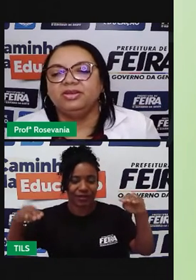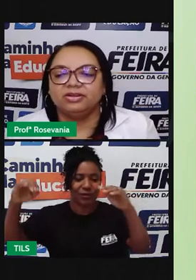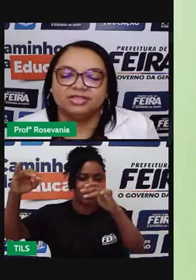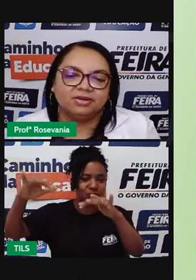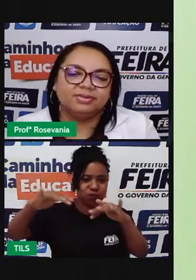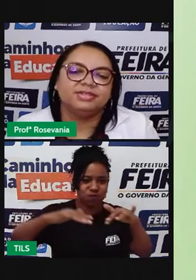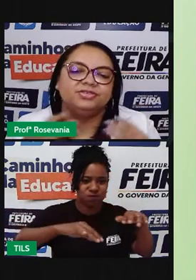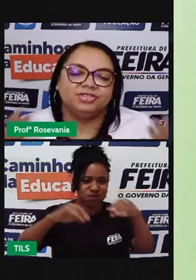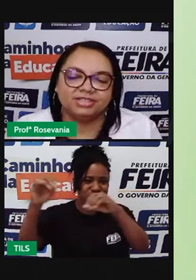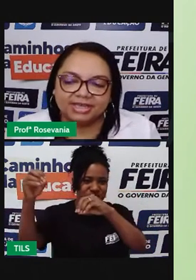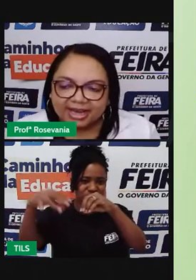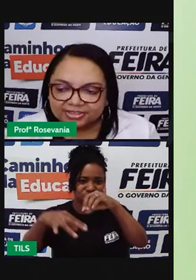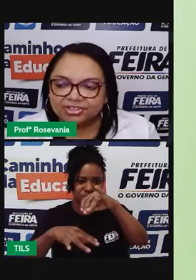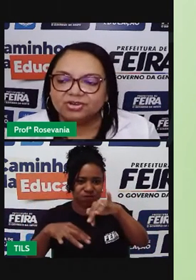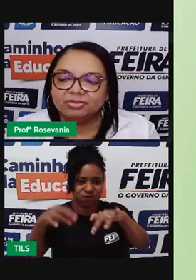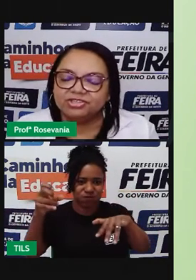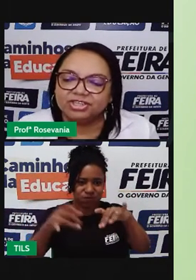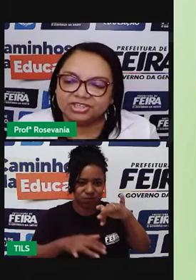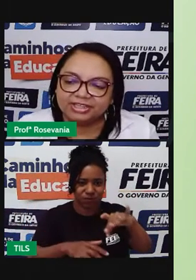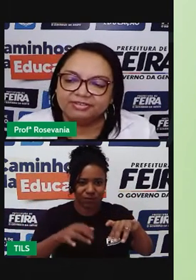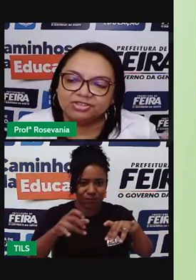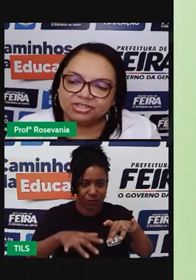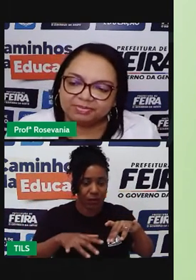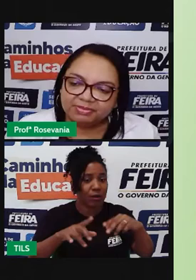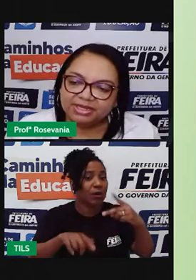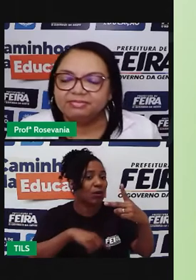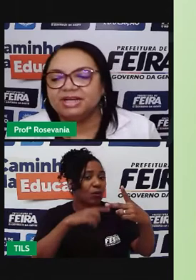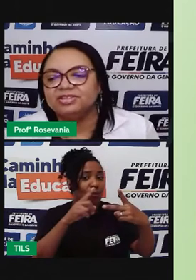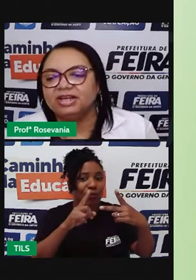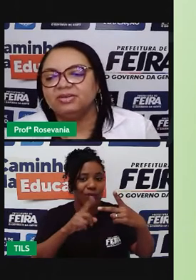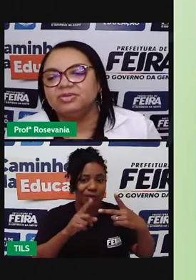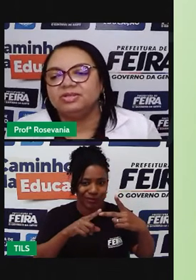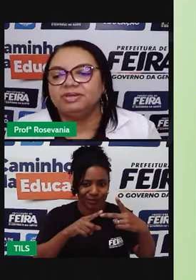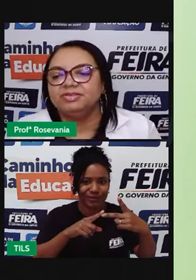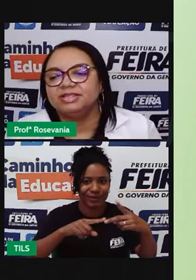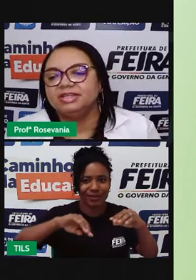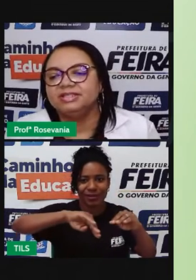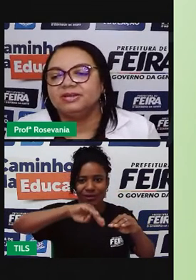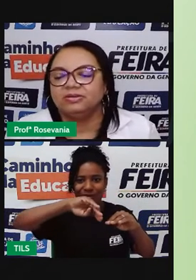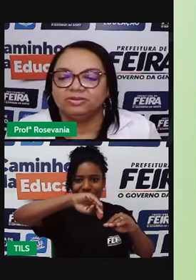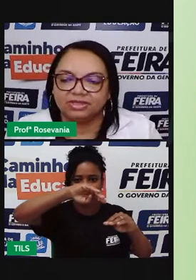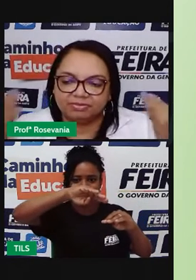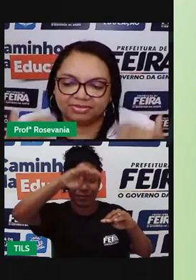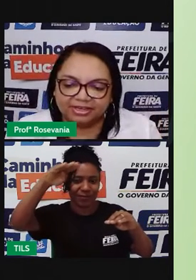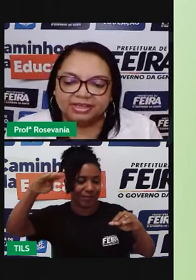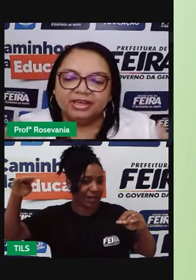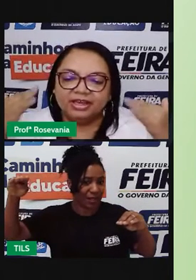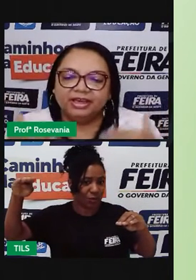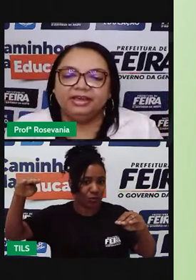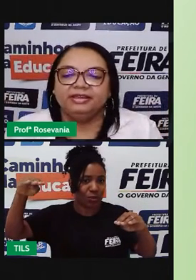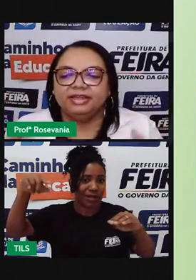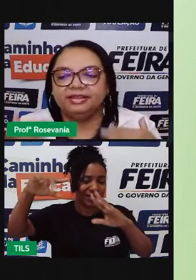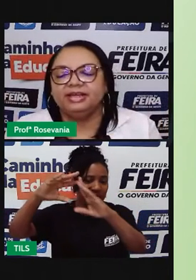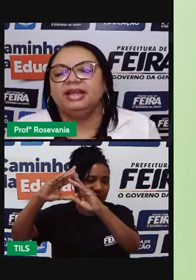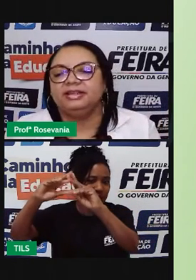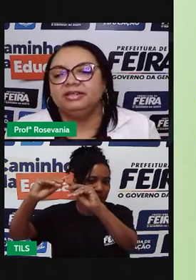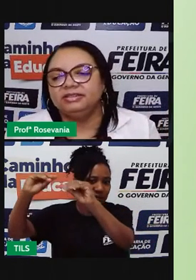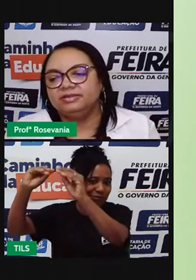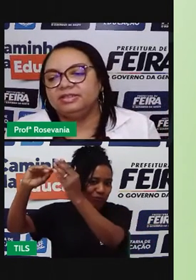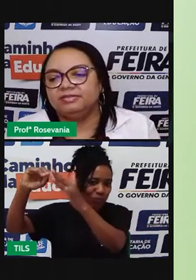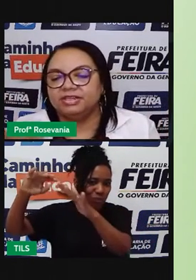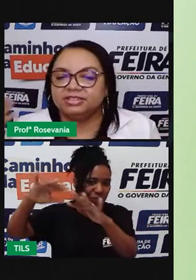predomina a erosão, ou seja, desgaste, como a gente já tinha até visto na primeira imagem lá, como eu disse para vocês, né, que ao longo do tempo vai, né,